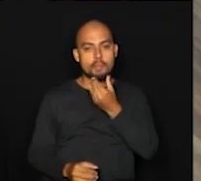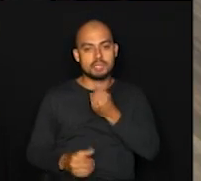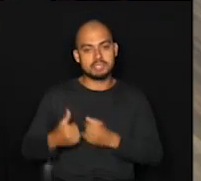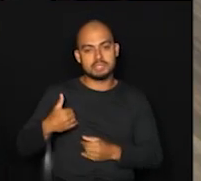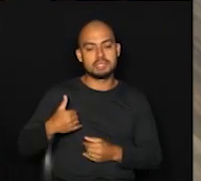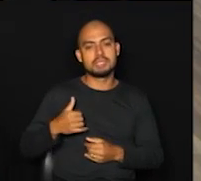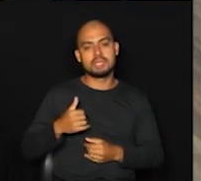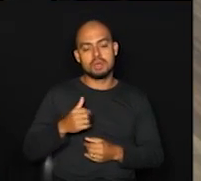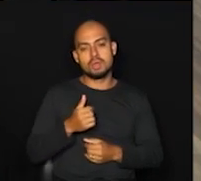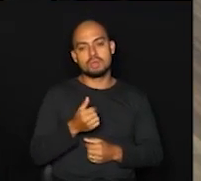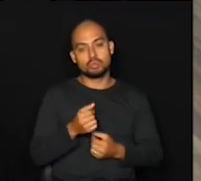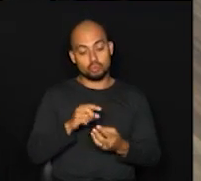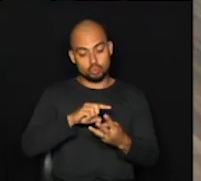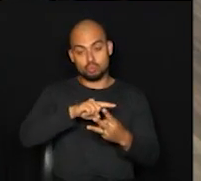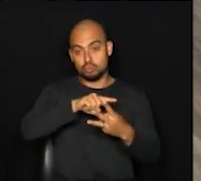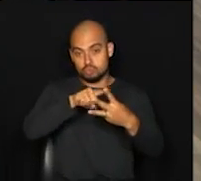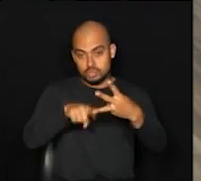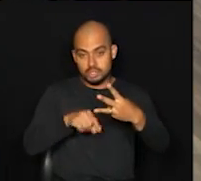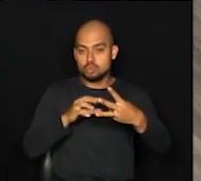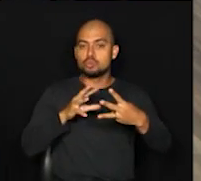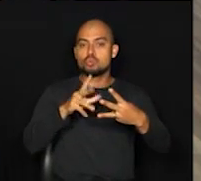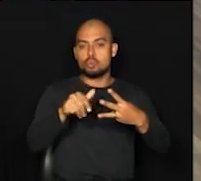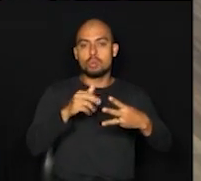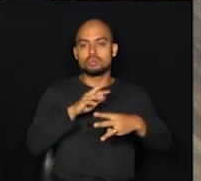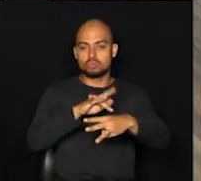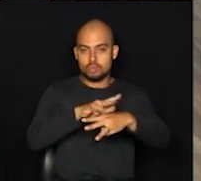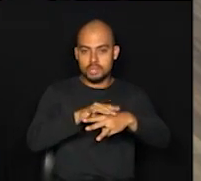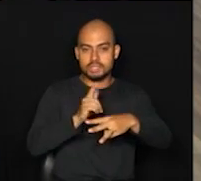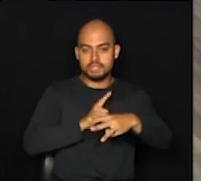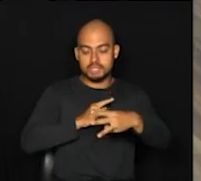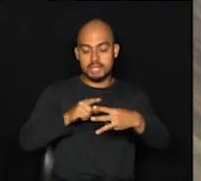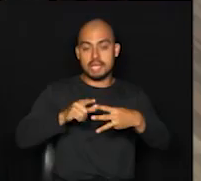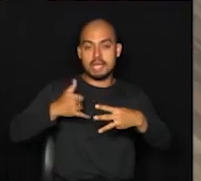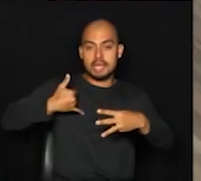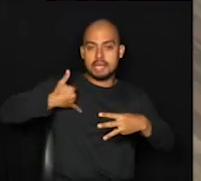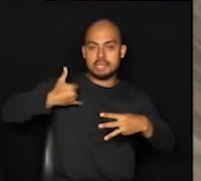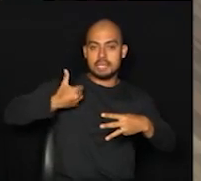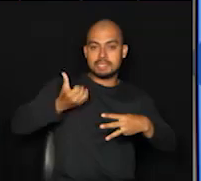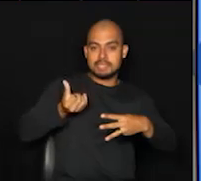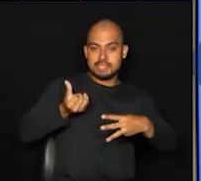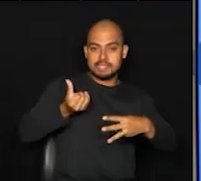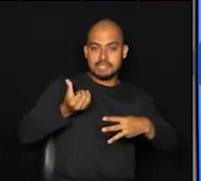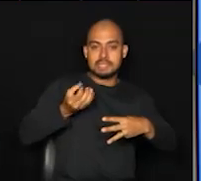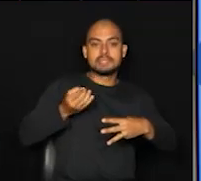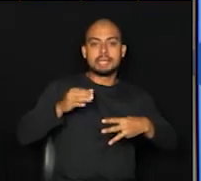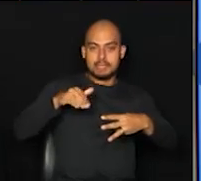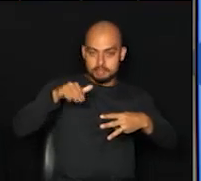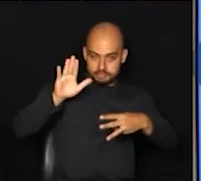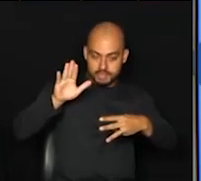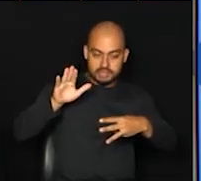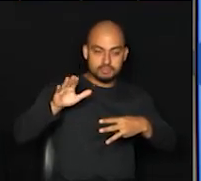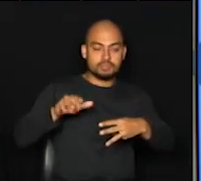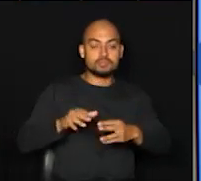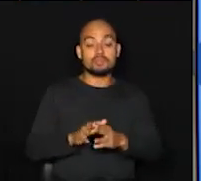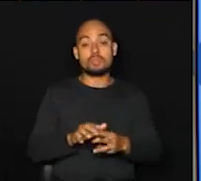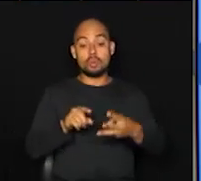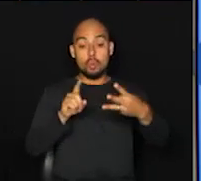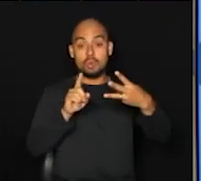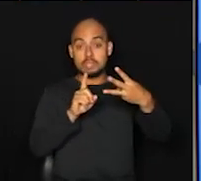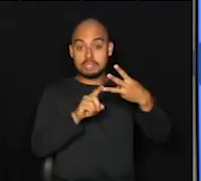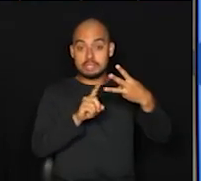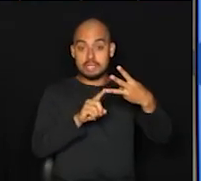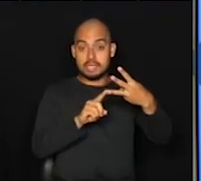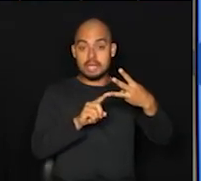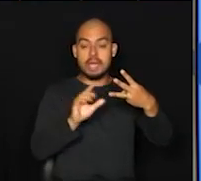alguma comorbidade e acima dos 60 anos. Um desses óbitos confirmados, é importante salientar que ele